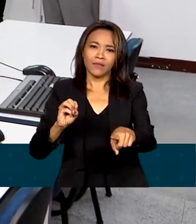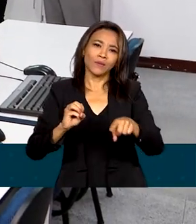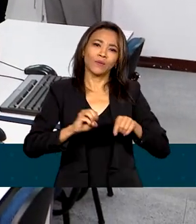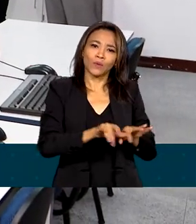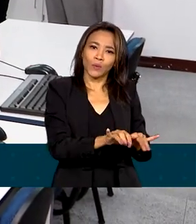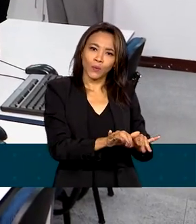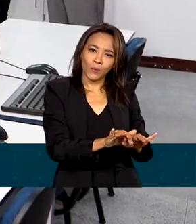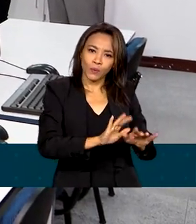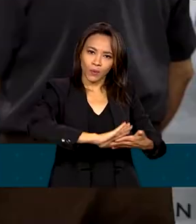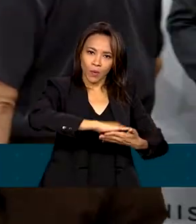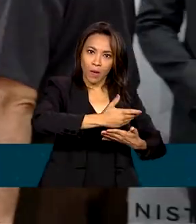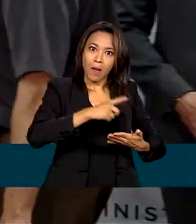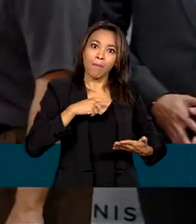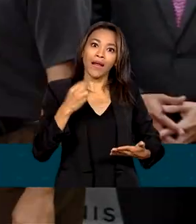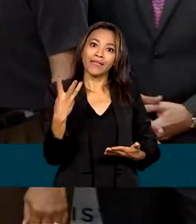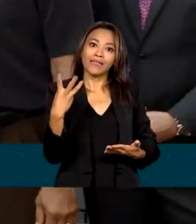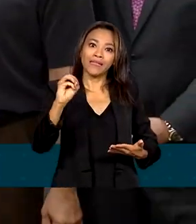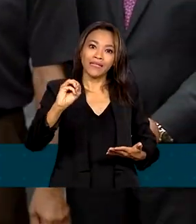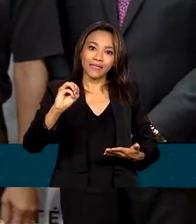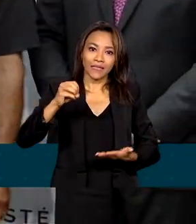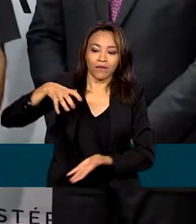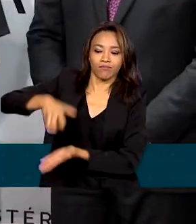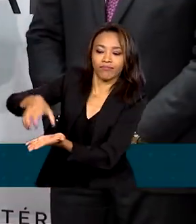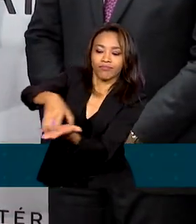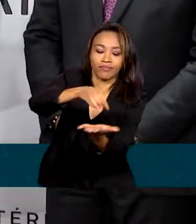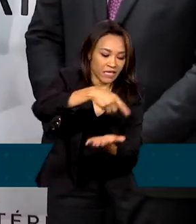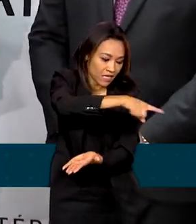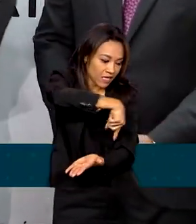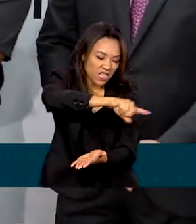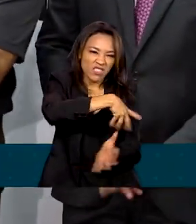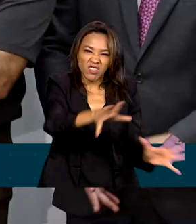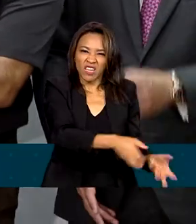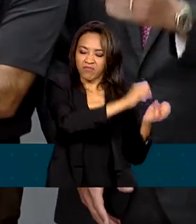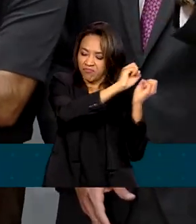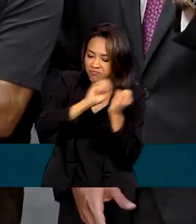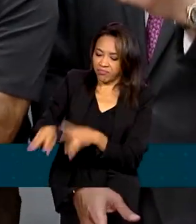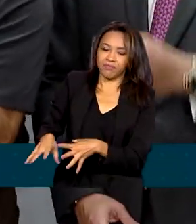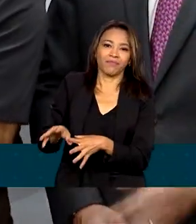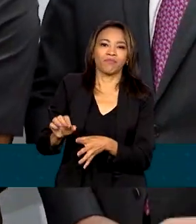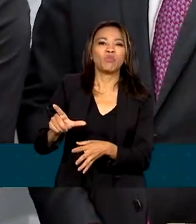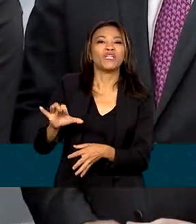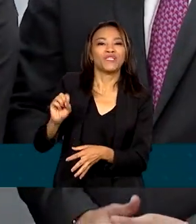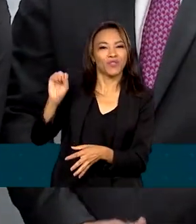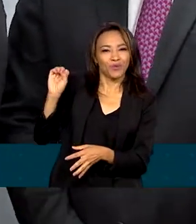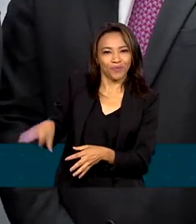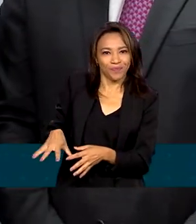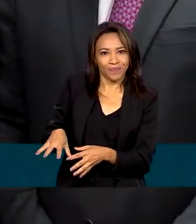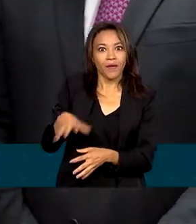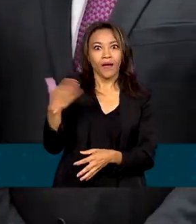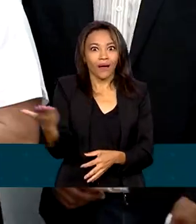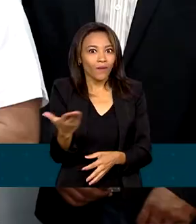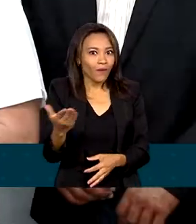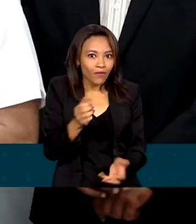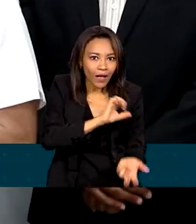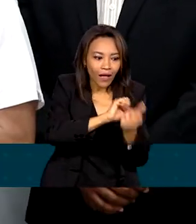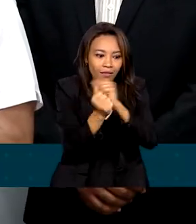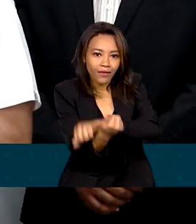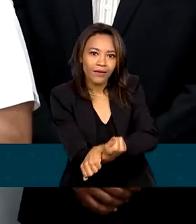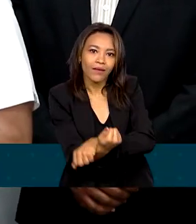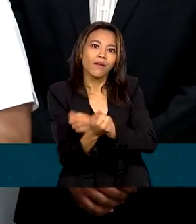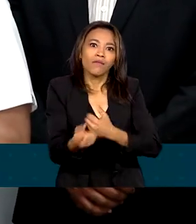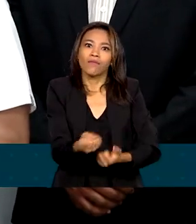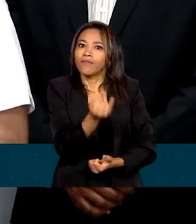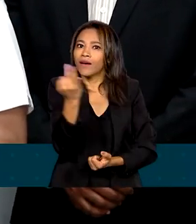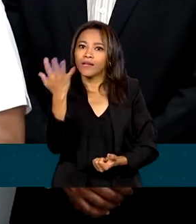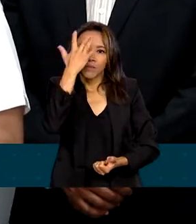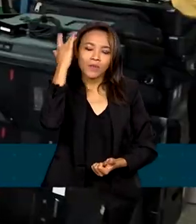30 instituições, aparelhos que iam para o lixo e agora vão possibilitar que milhares de pessoas se insiram